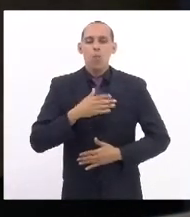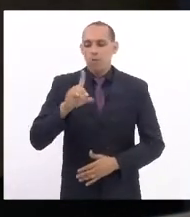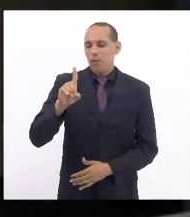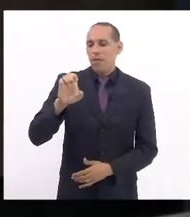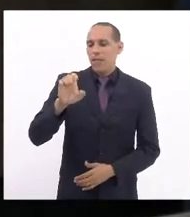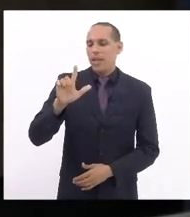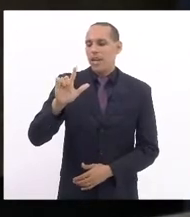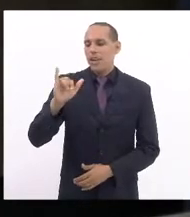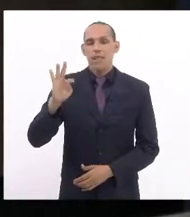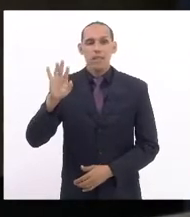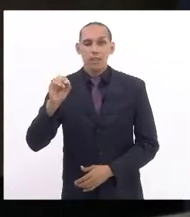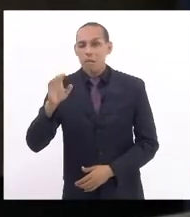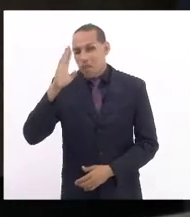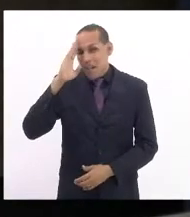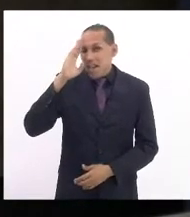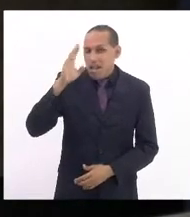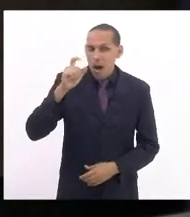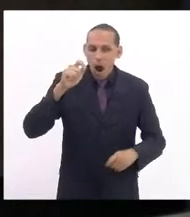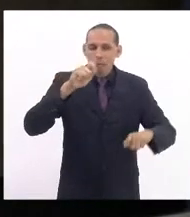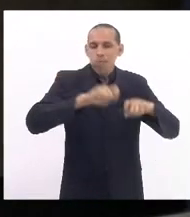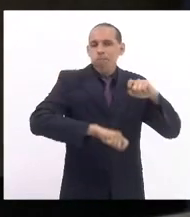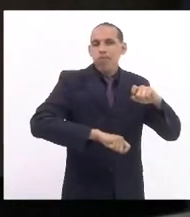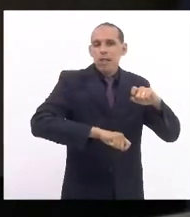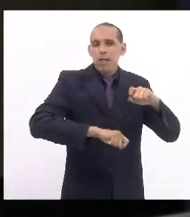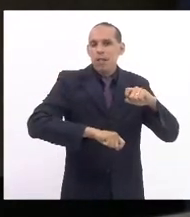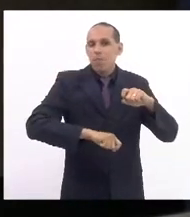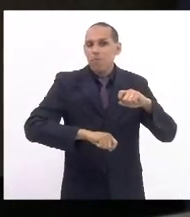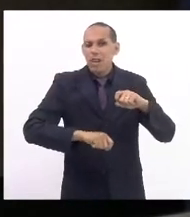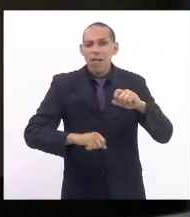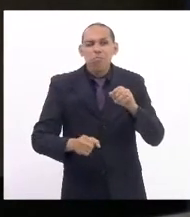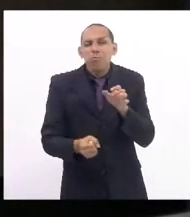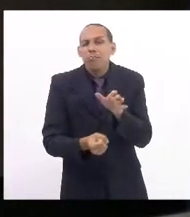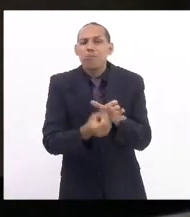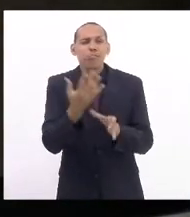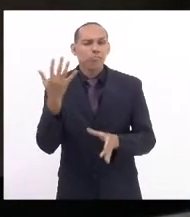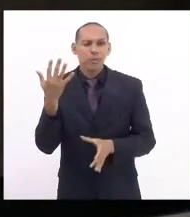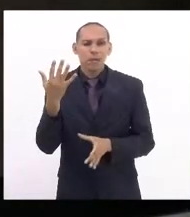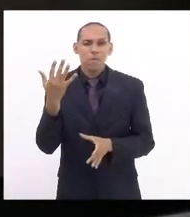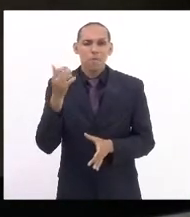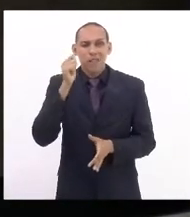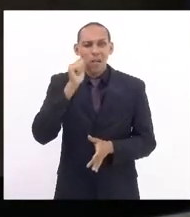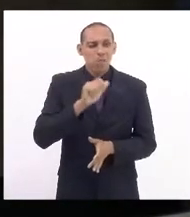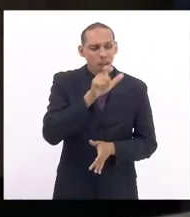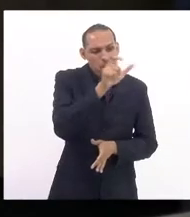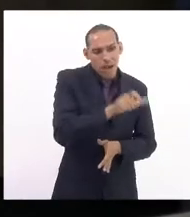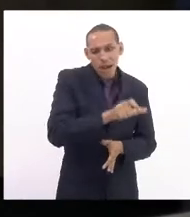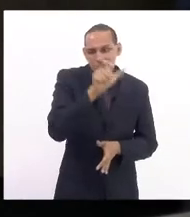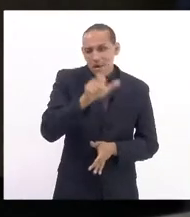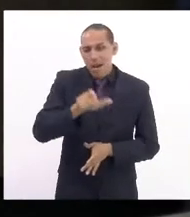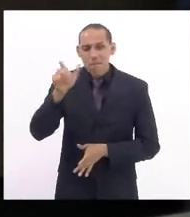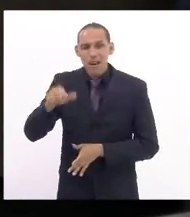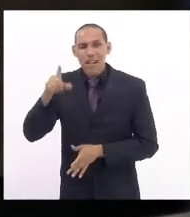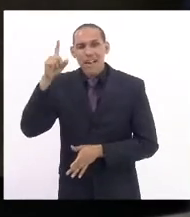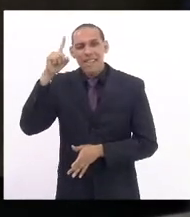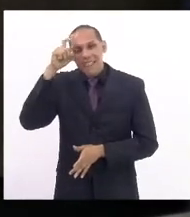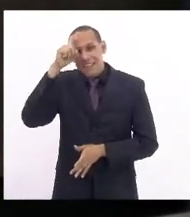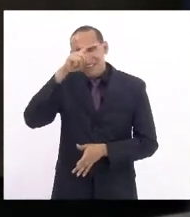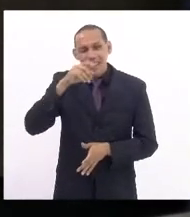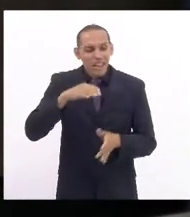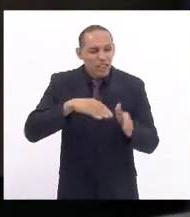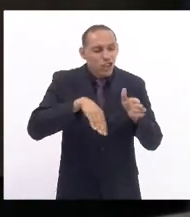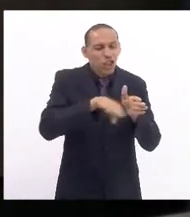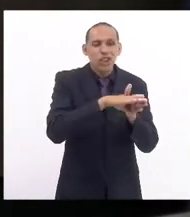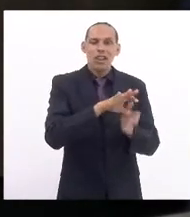casos de violência sexual, e que muitas vezes as mulheres têm dificuldade de chegar à